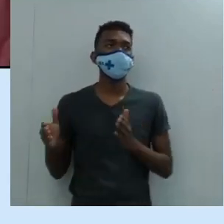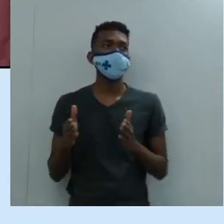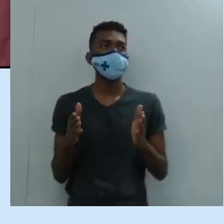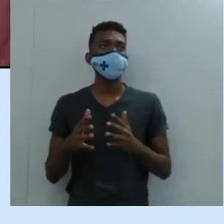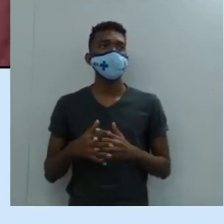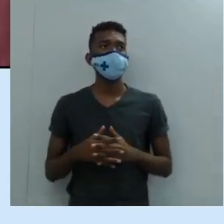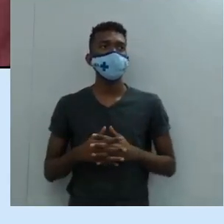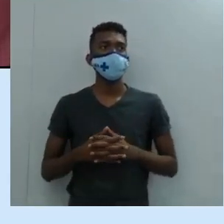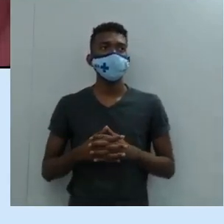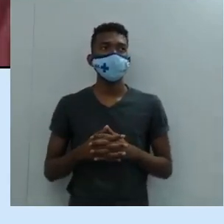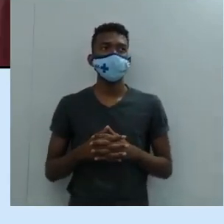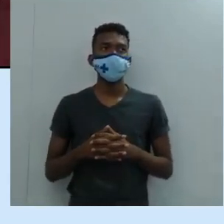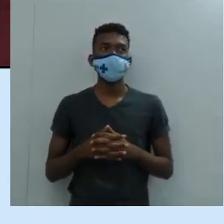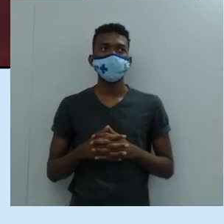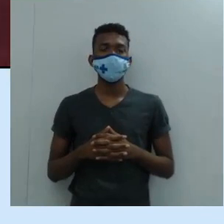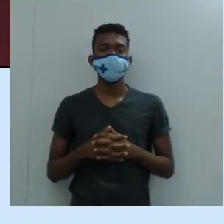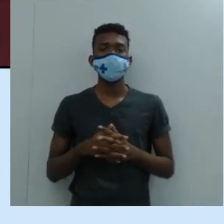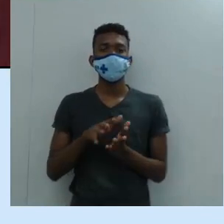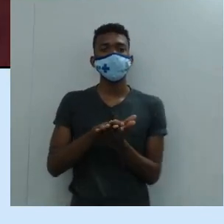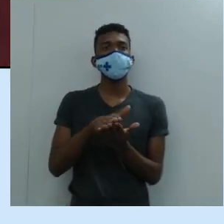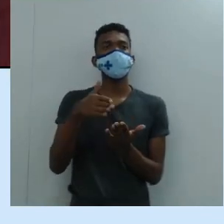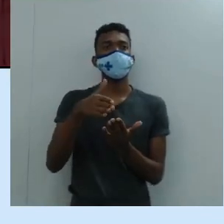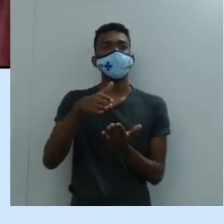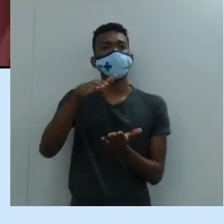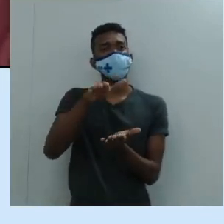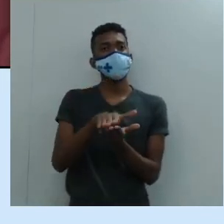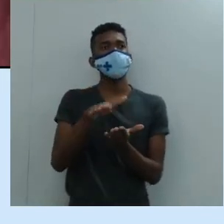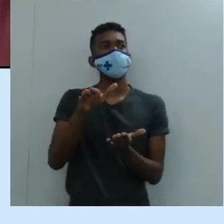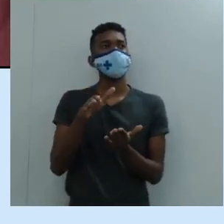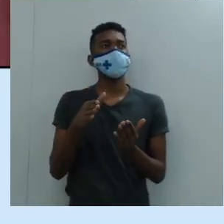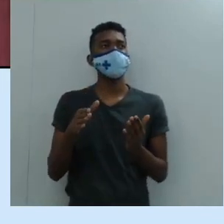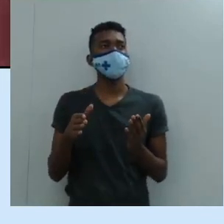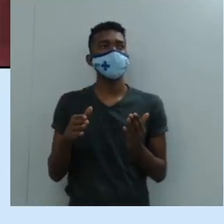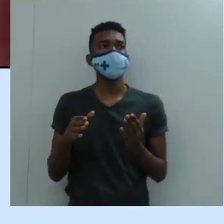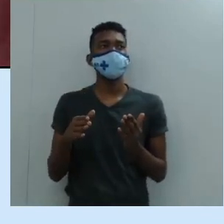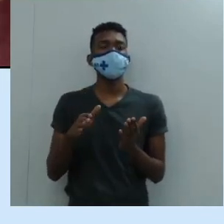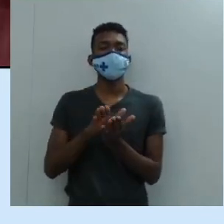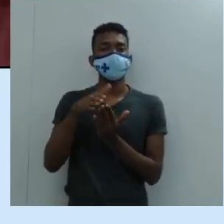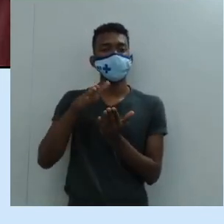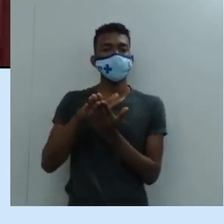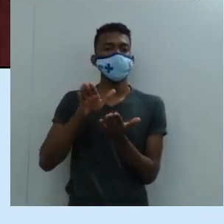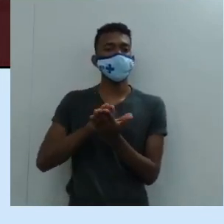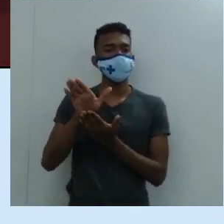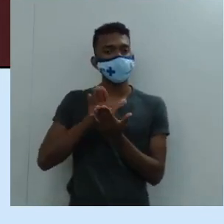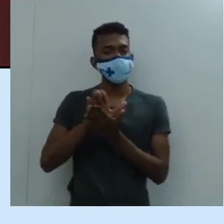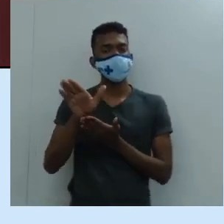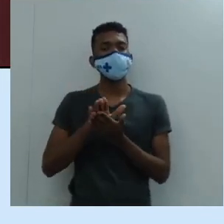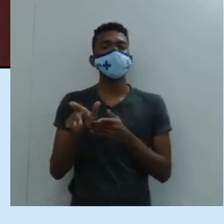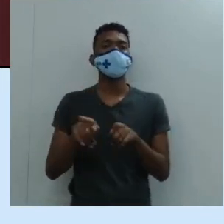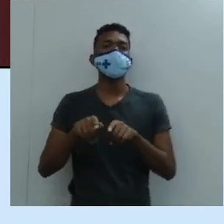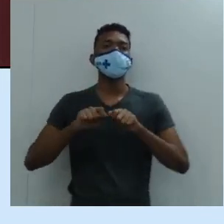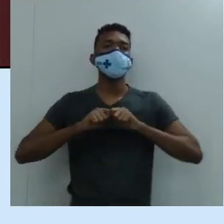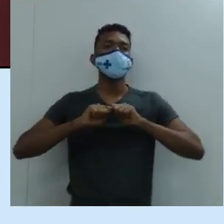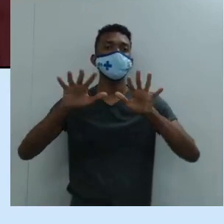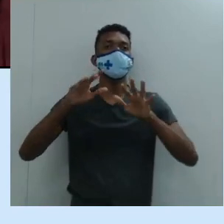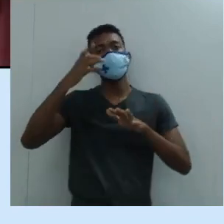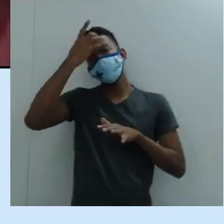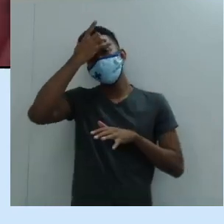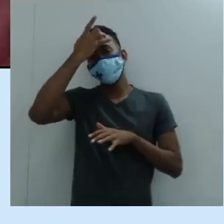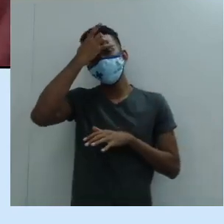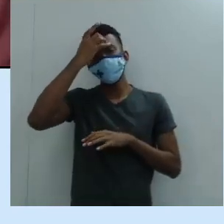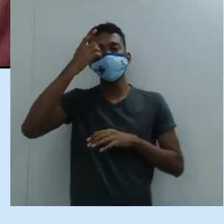E da prensa, a ampliação de impressos e a difusão do pensamento